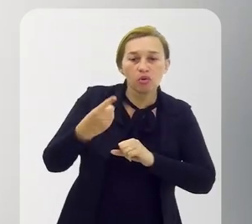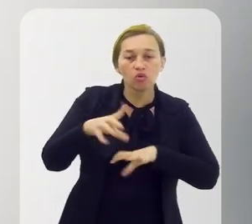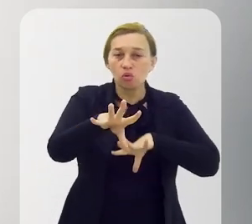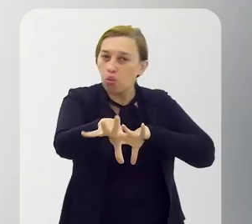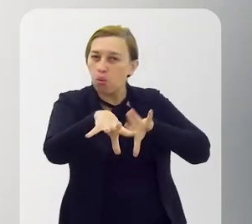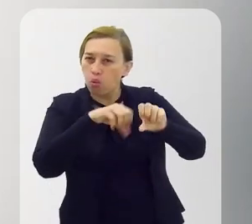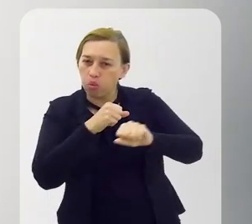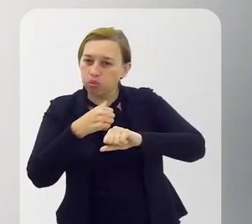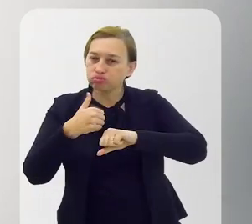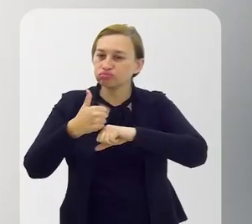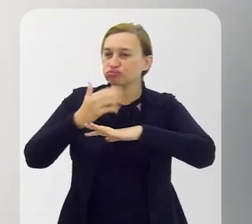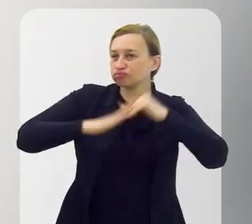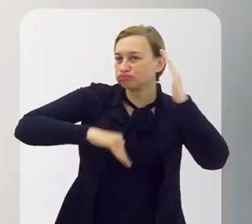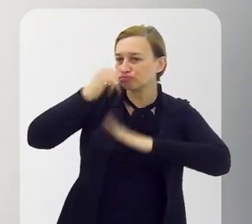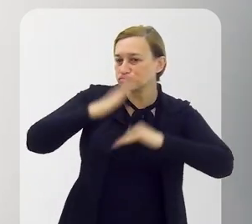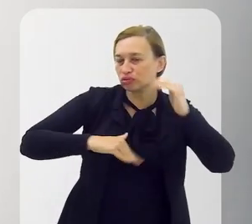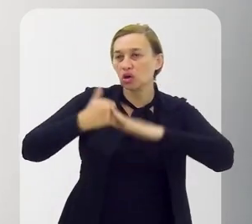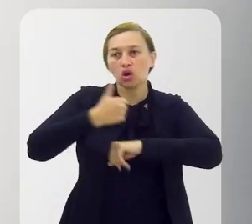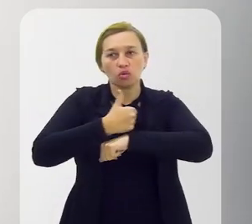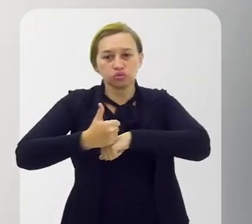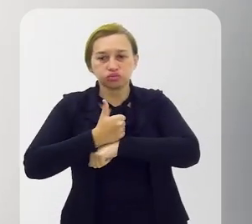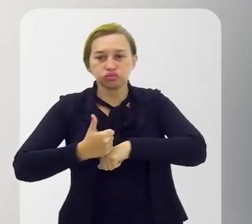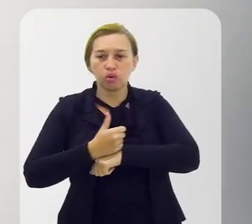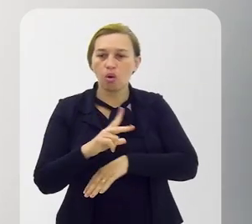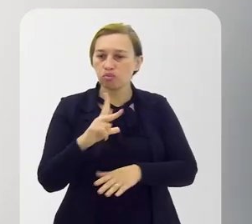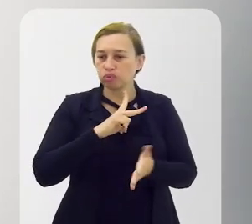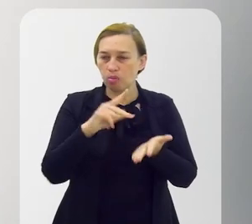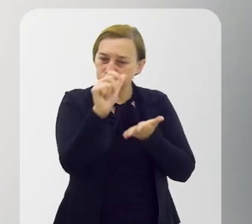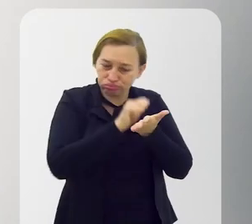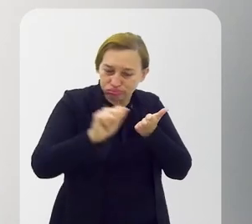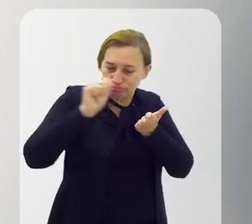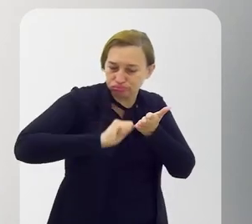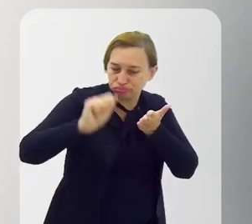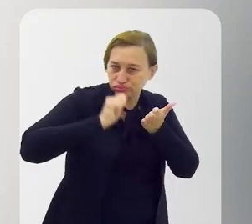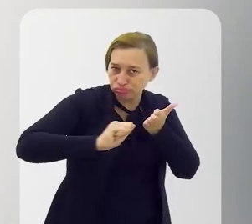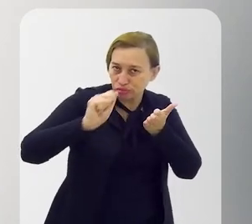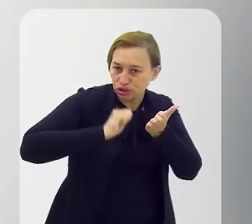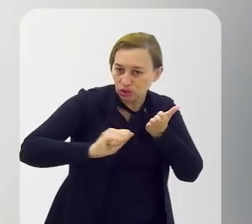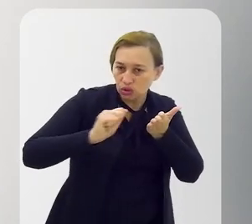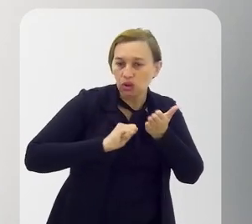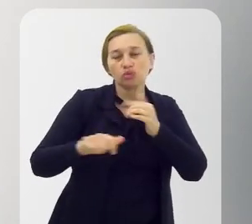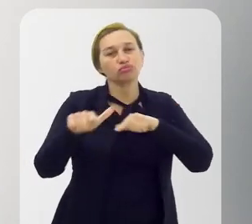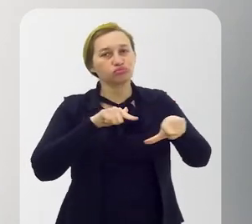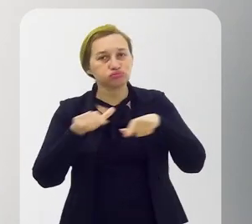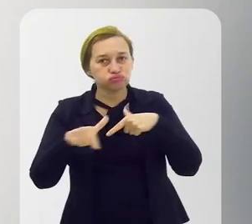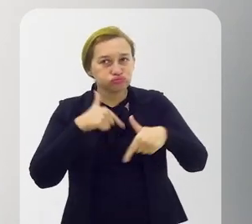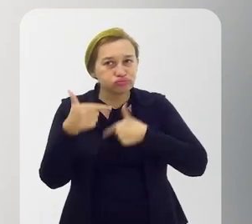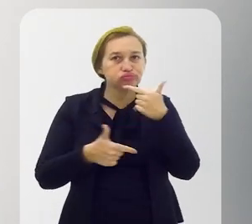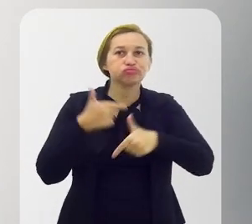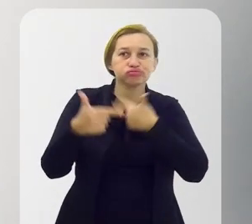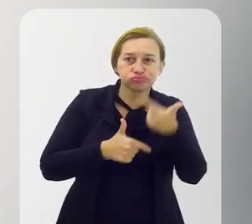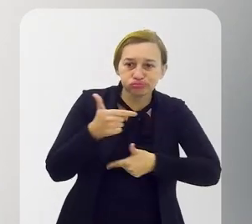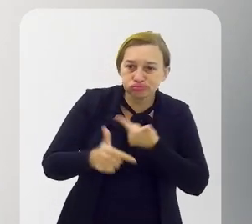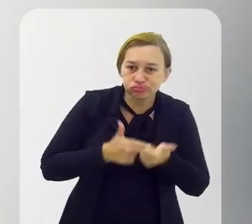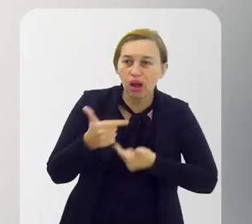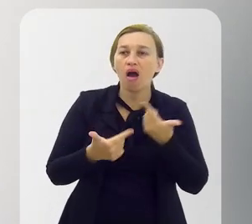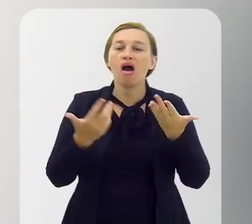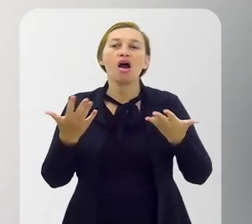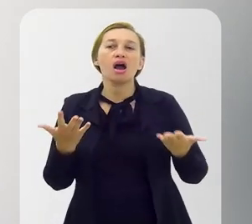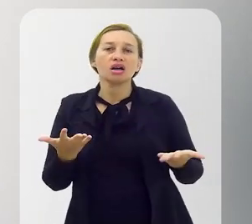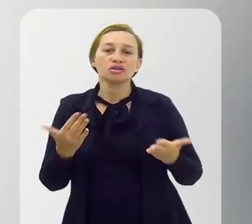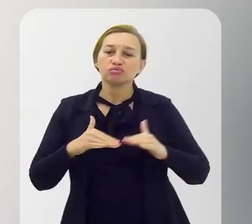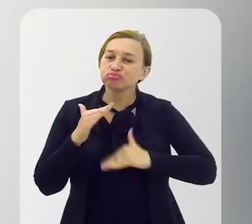Acabei me profissionalizando Aí comecei a fazer Minha própria É Meus próprios trabalhos Enfim Aí